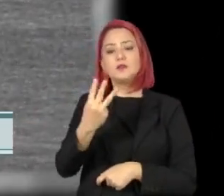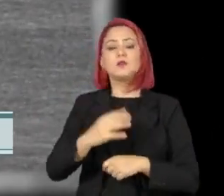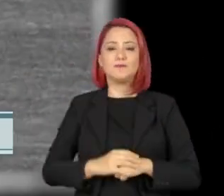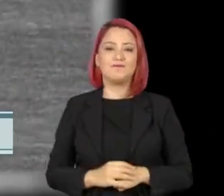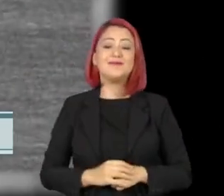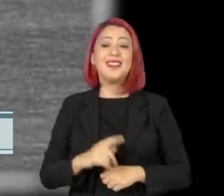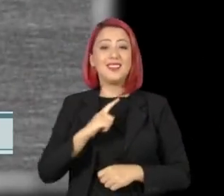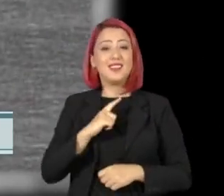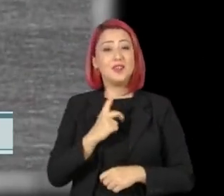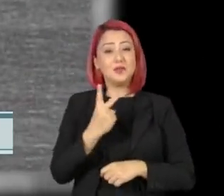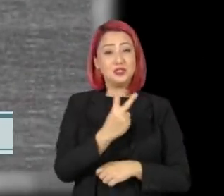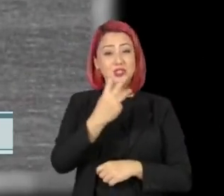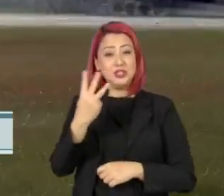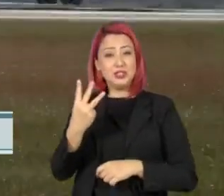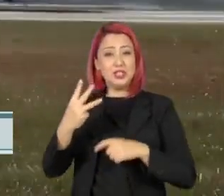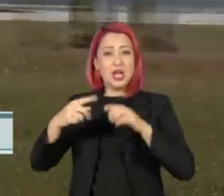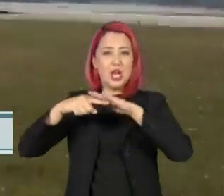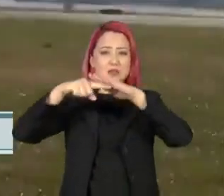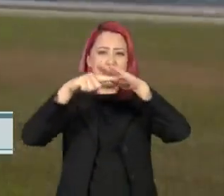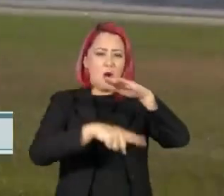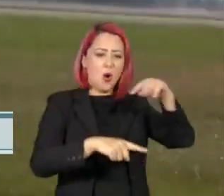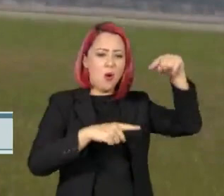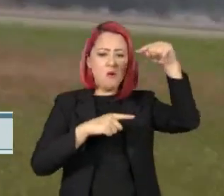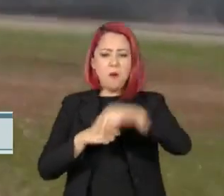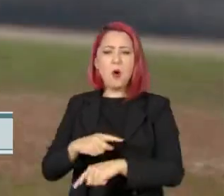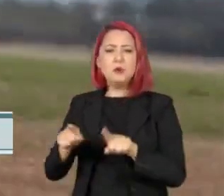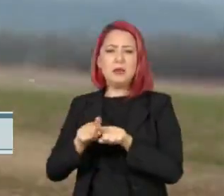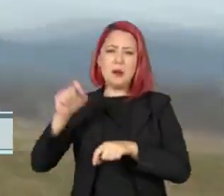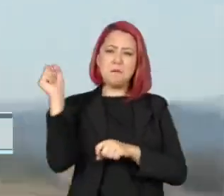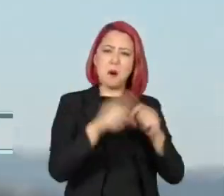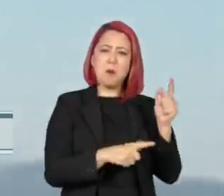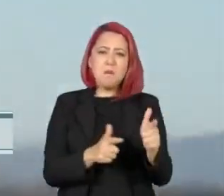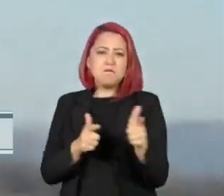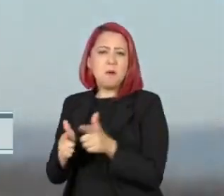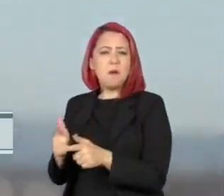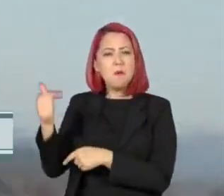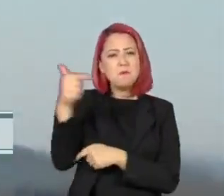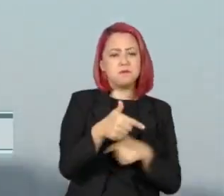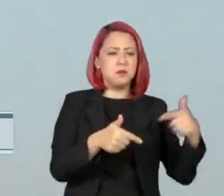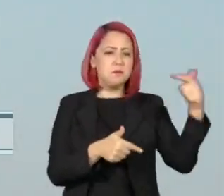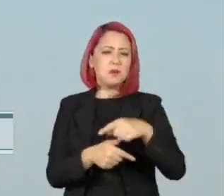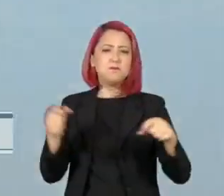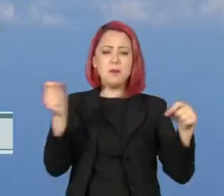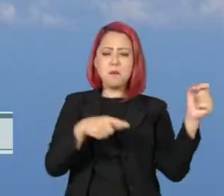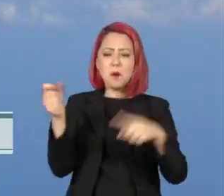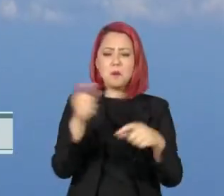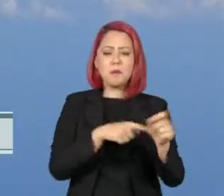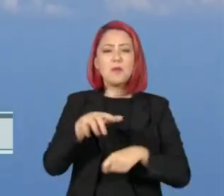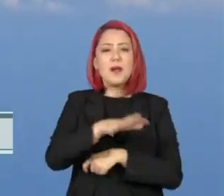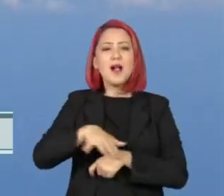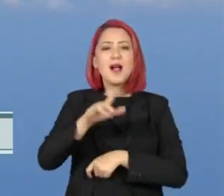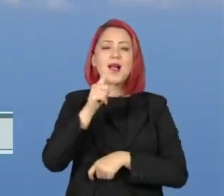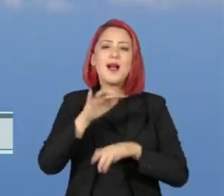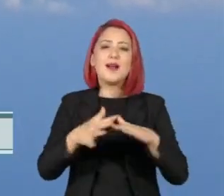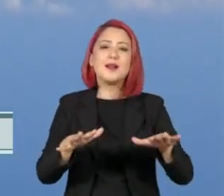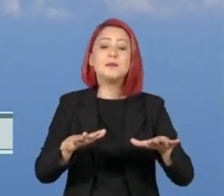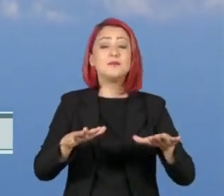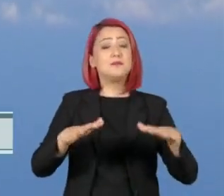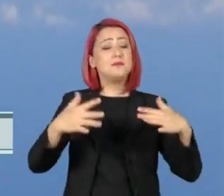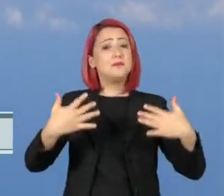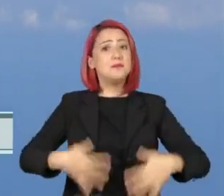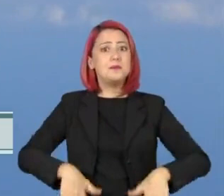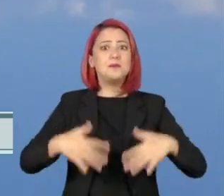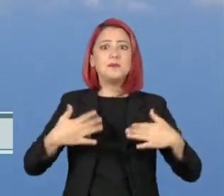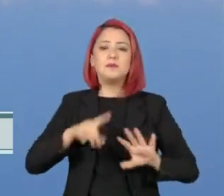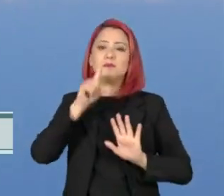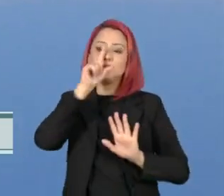menos 23 mísseis e 100 disparos de artilharia numa área de fronteira marítima, uma resposta agressiva